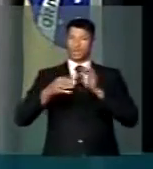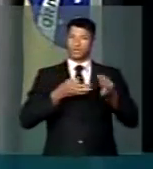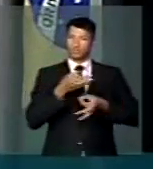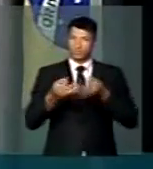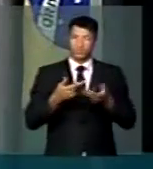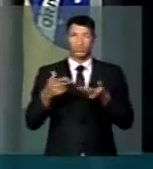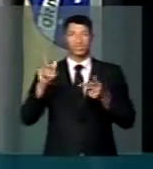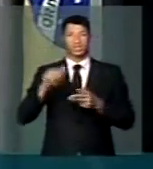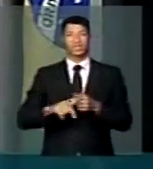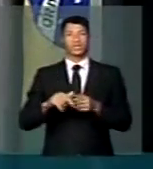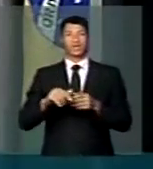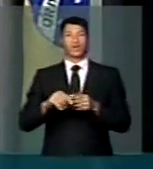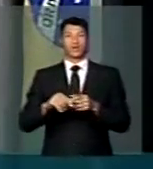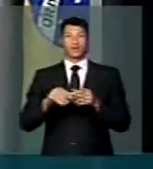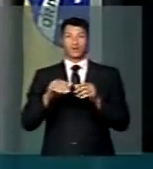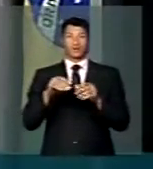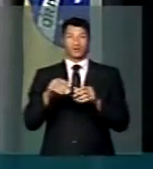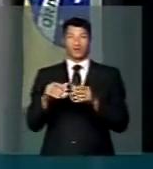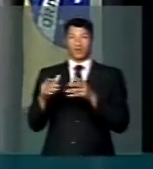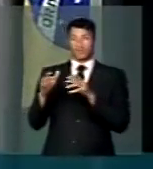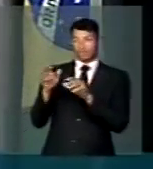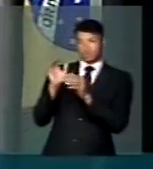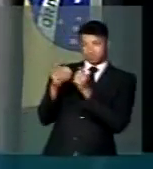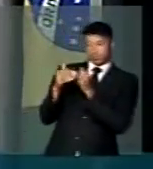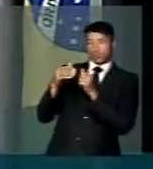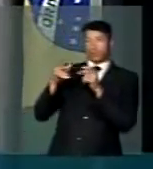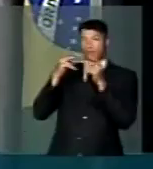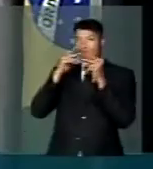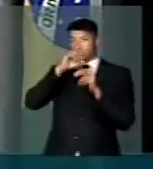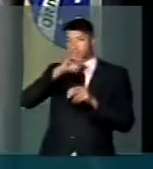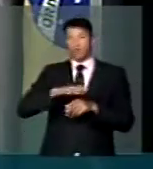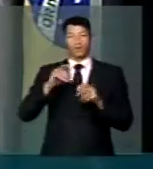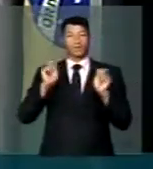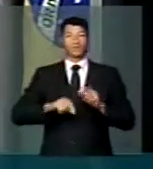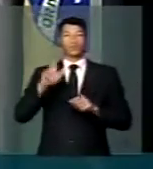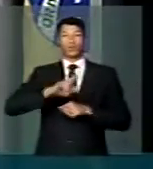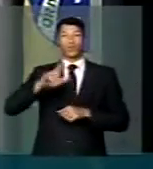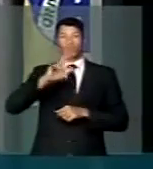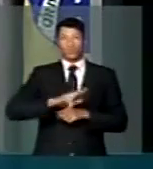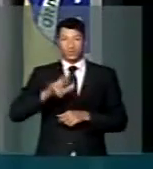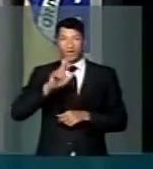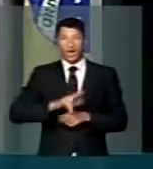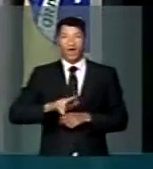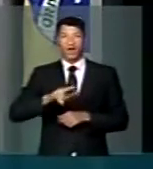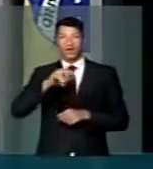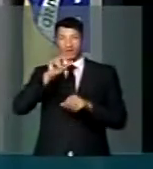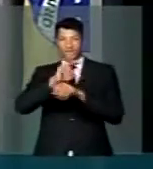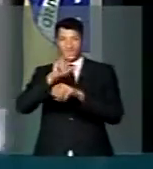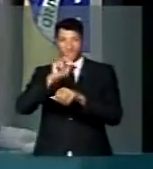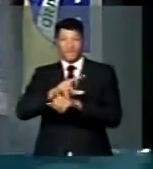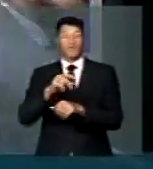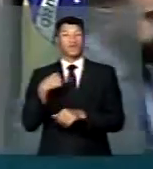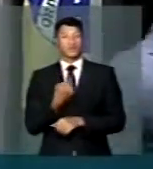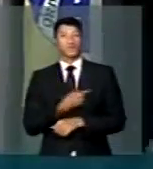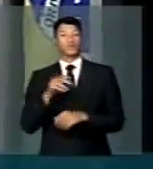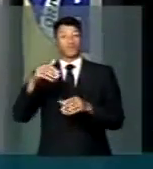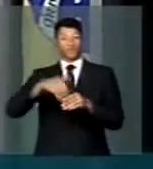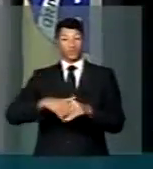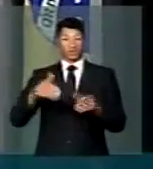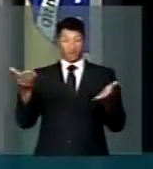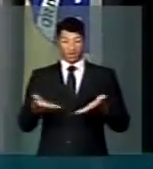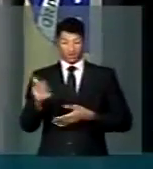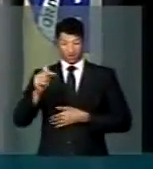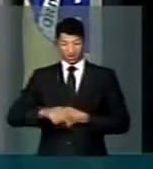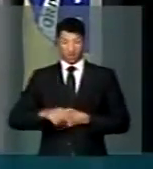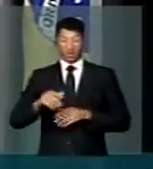modificada que é resistente a uma praga e aí não precisa de usar agrotóxico na soja. Portanto, o que nós estamos votando